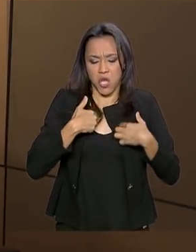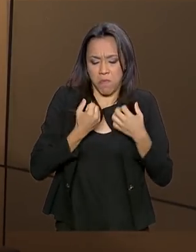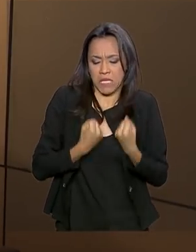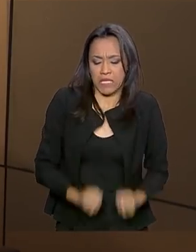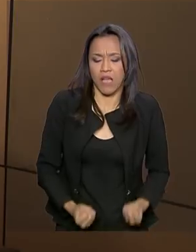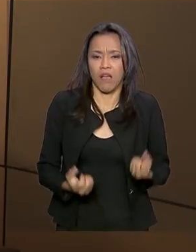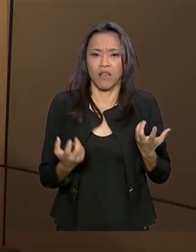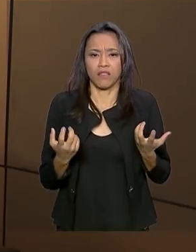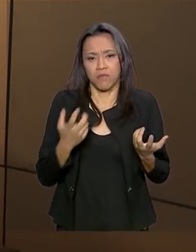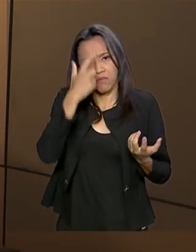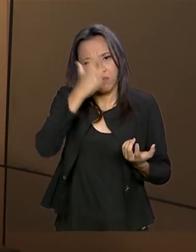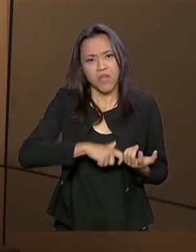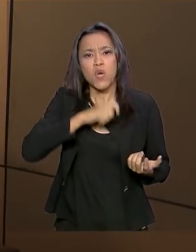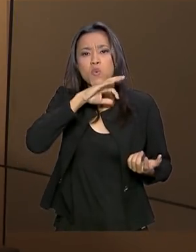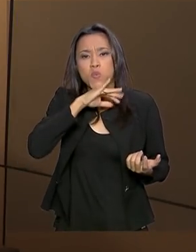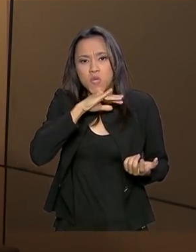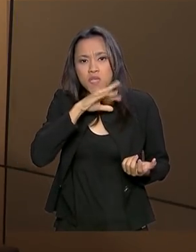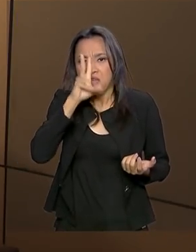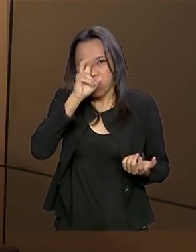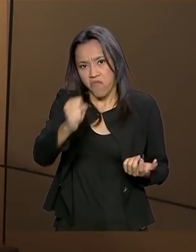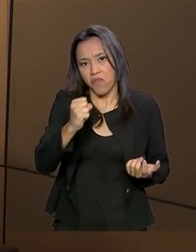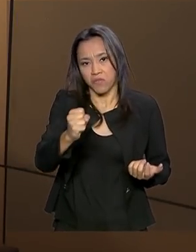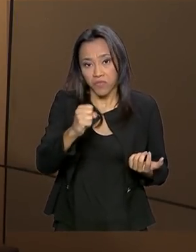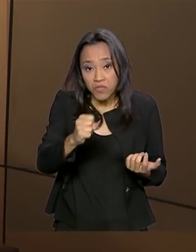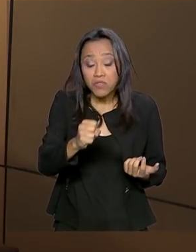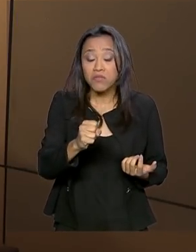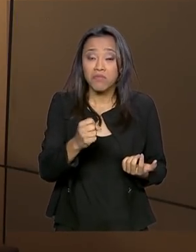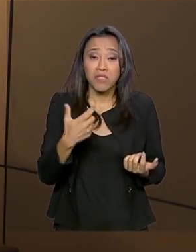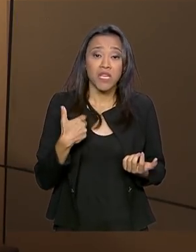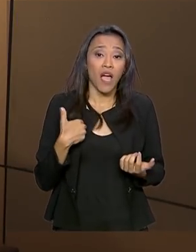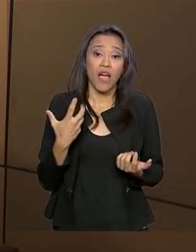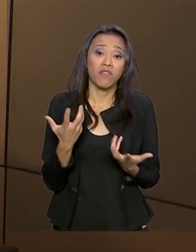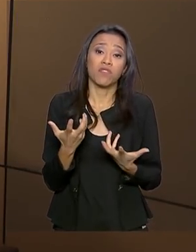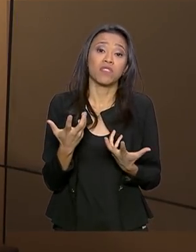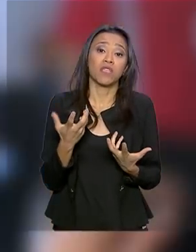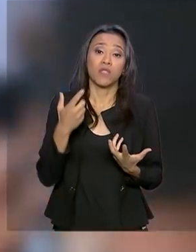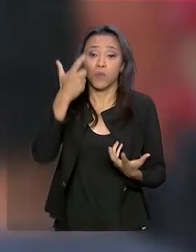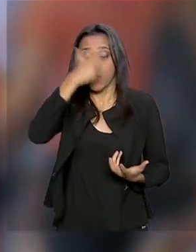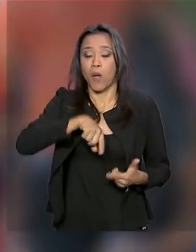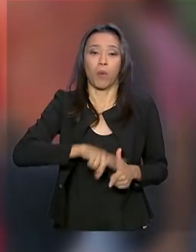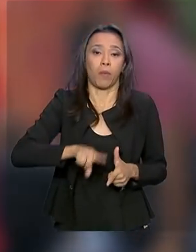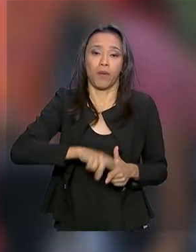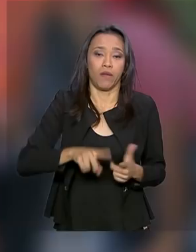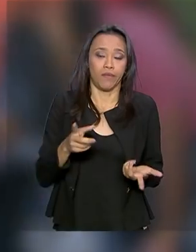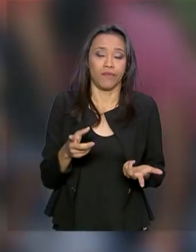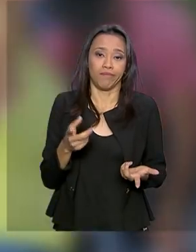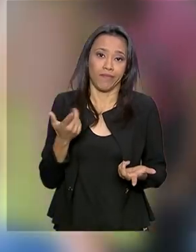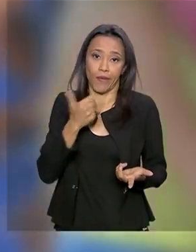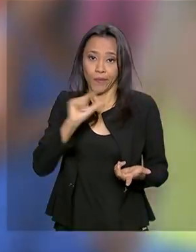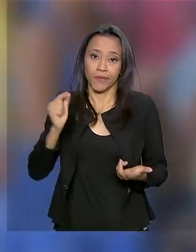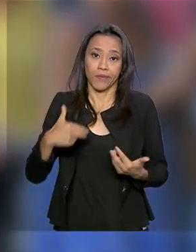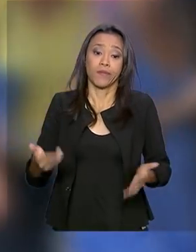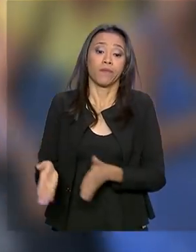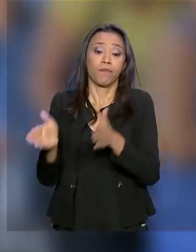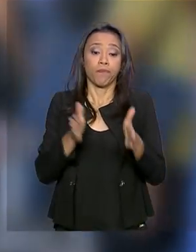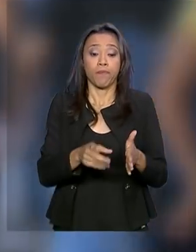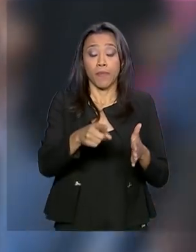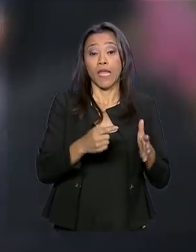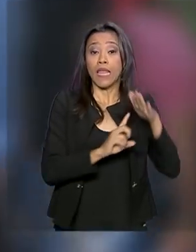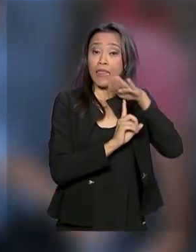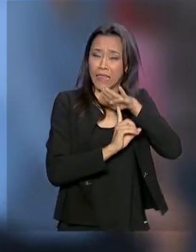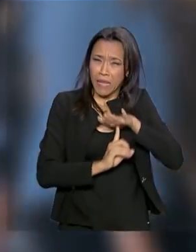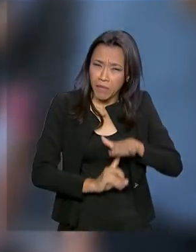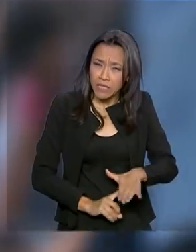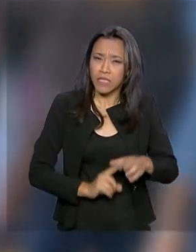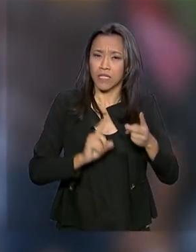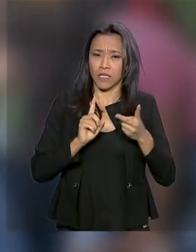pessoa ruim, é muito forte. E você não quer ser um problema para as pessoas. A depressão e a ansiedade são apontadas como